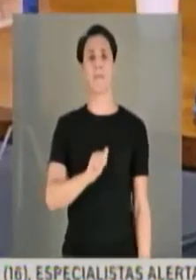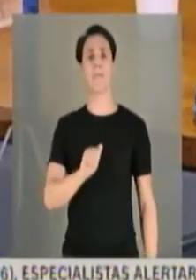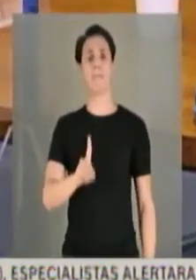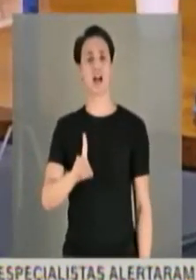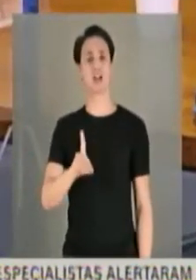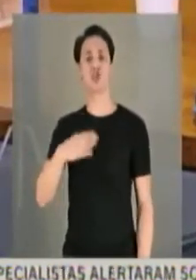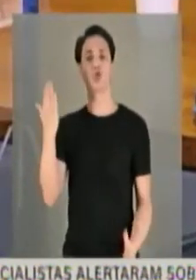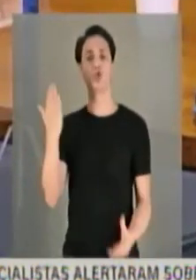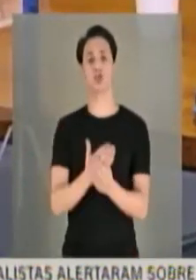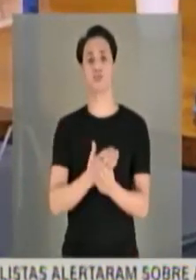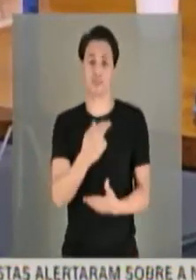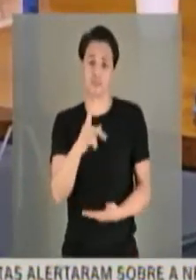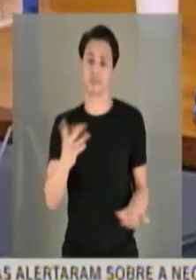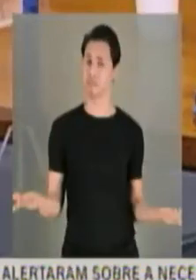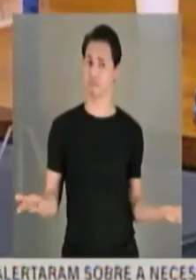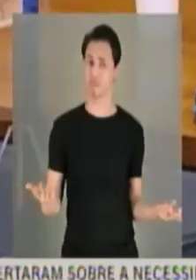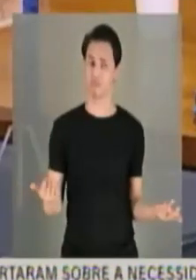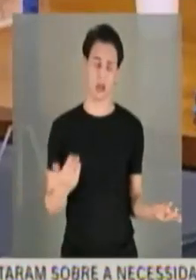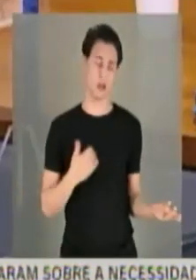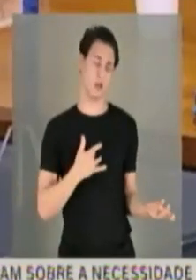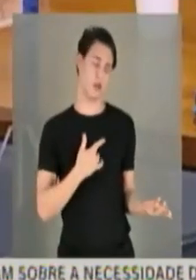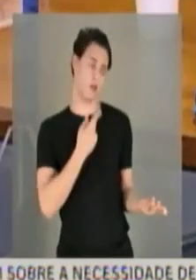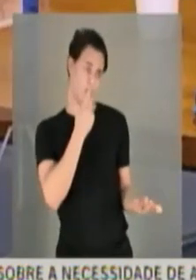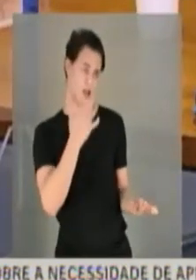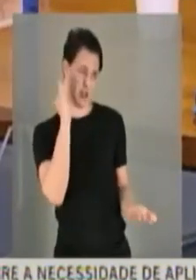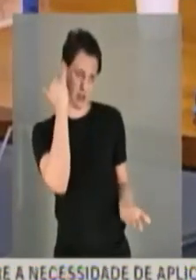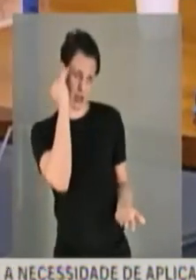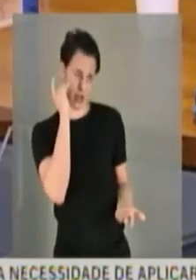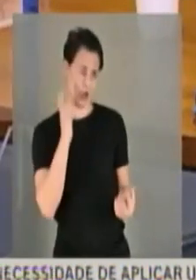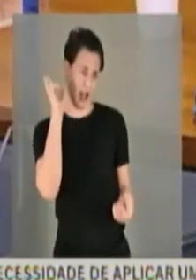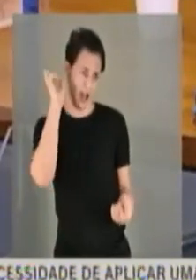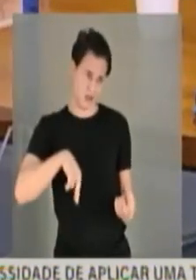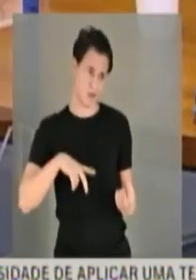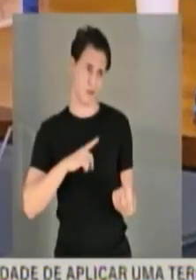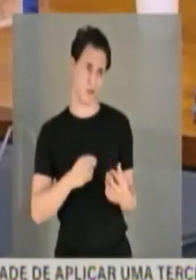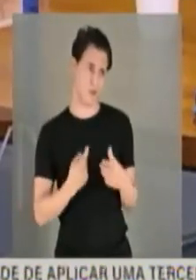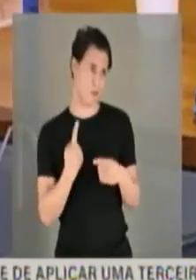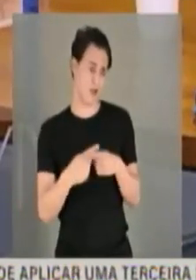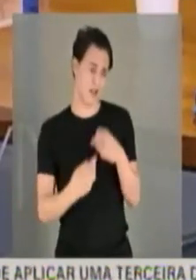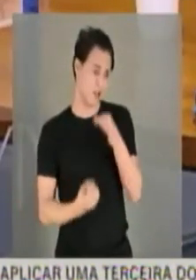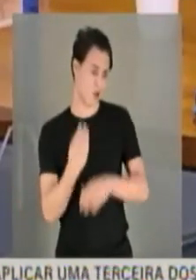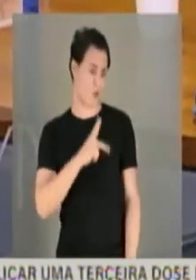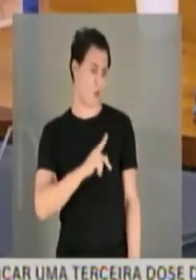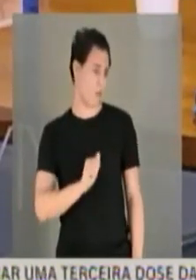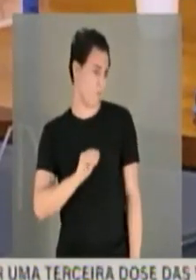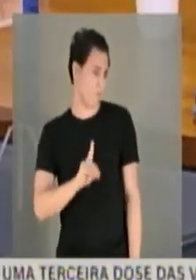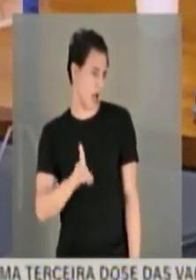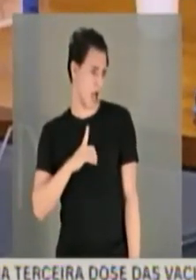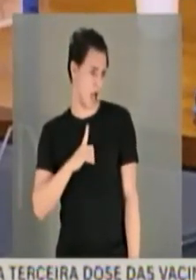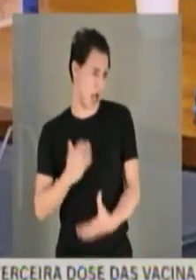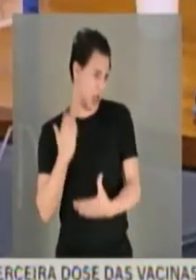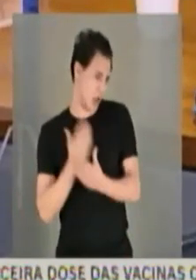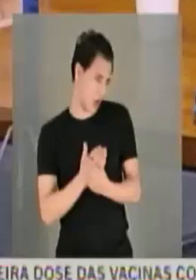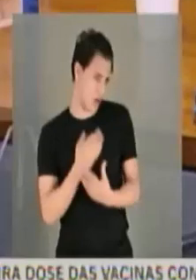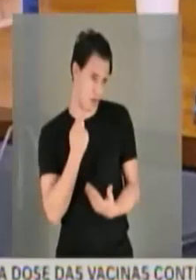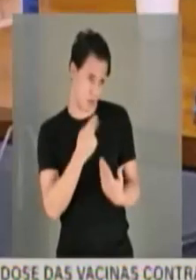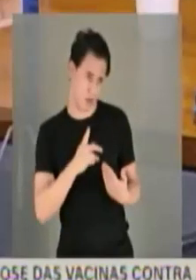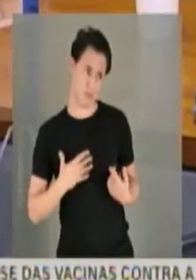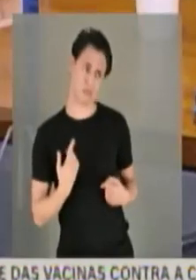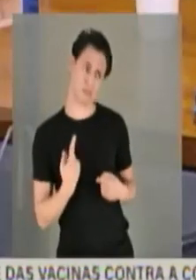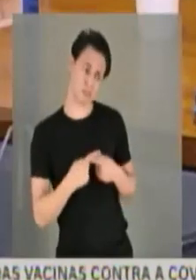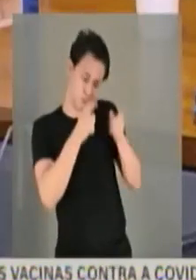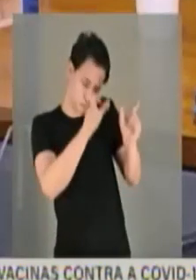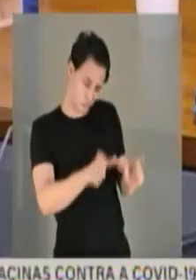demissão de vossa senhoria. Mas eu entendo a razão por que esse processo administrativo disciplinar está ocorrendo em relação à sua